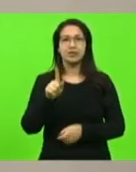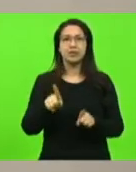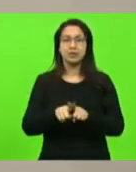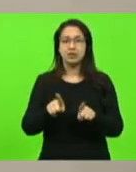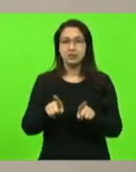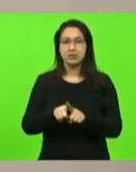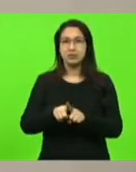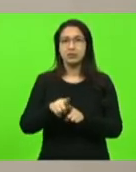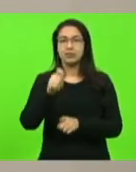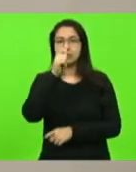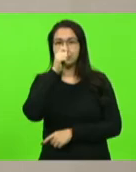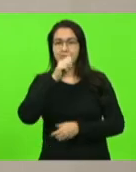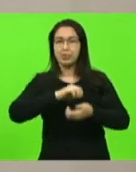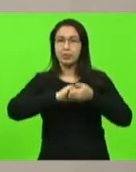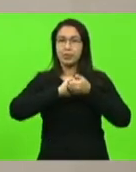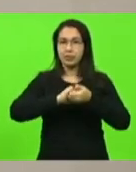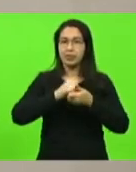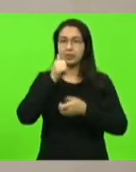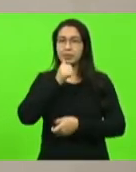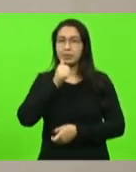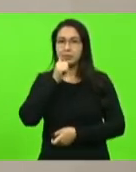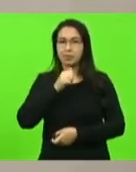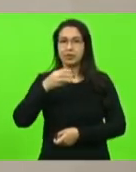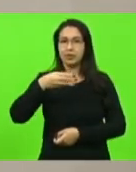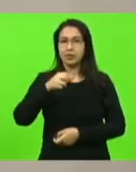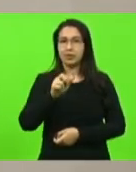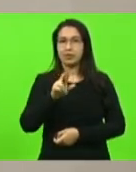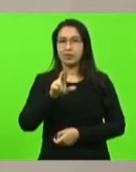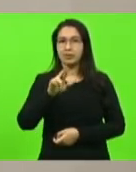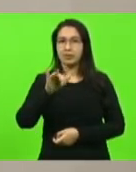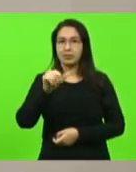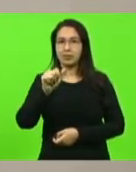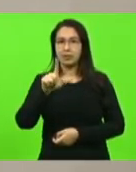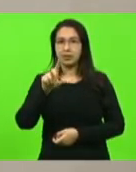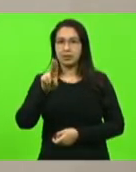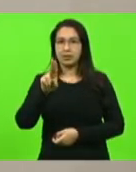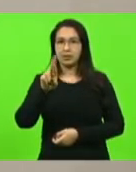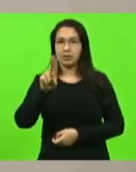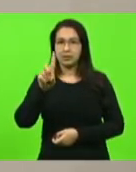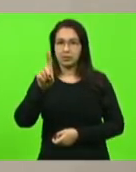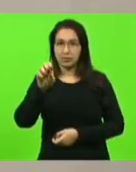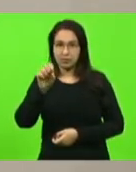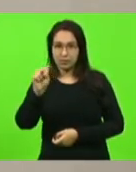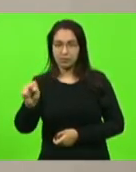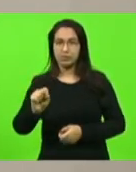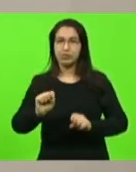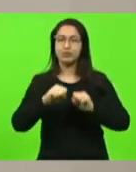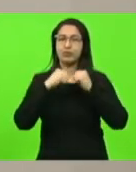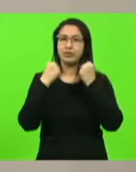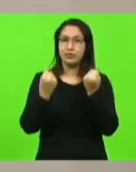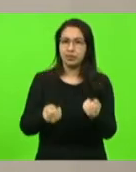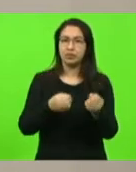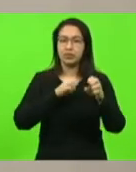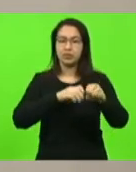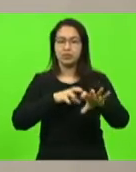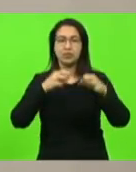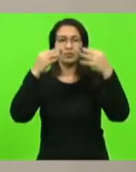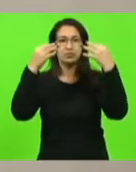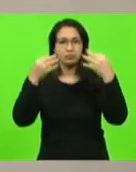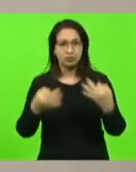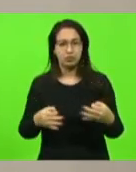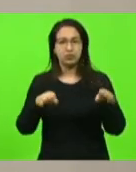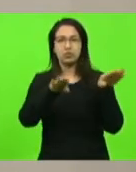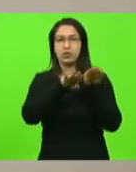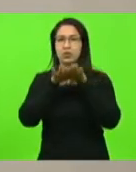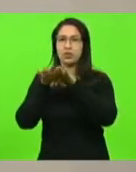Maria de Lourdes da Costa Gonzaga pela sua atuação como defensora de uma educação justa e igualitária para as crianças e